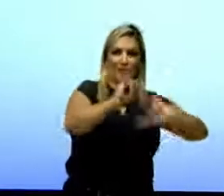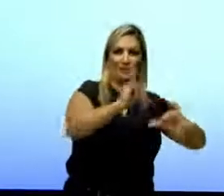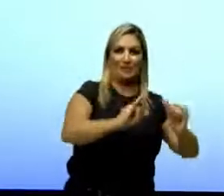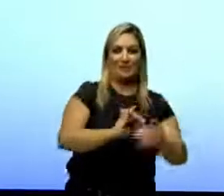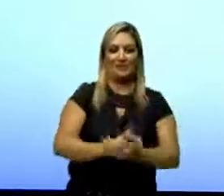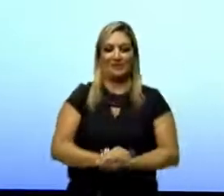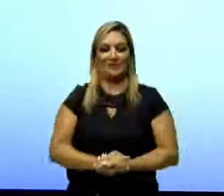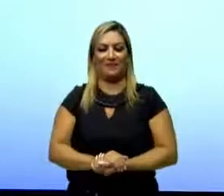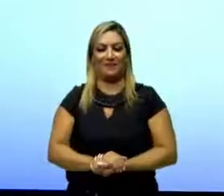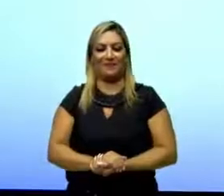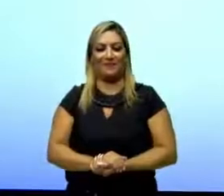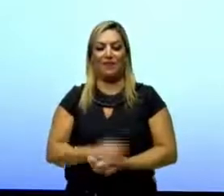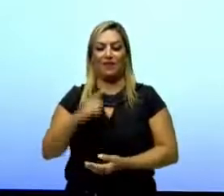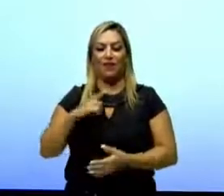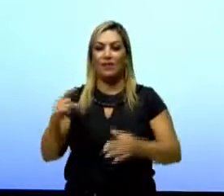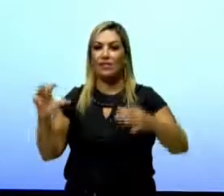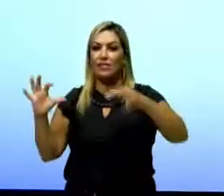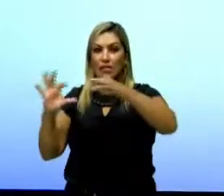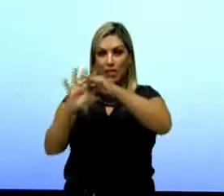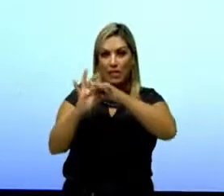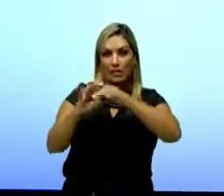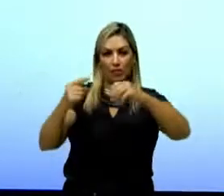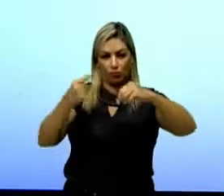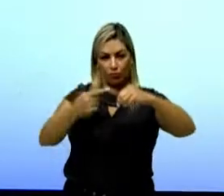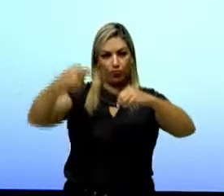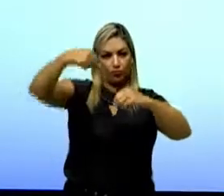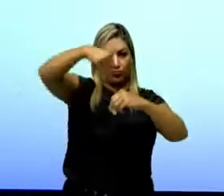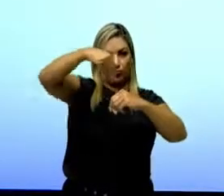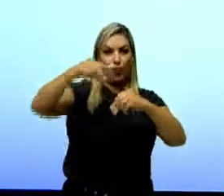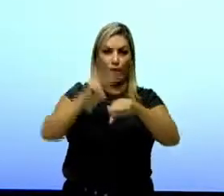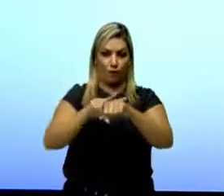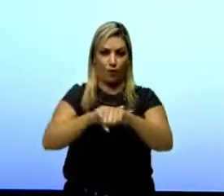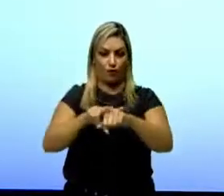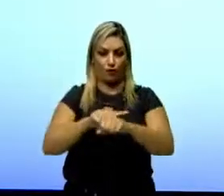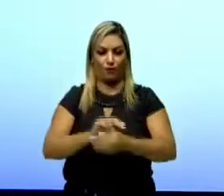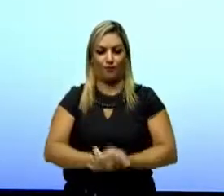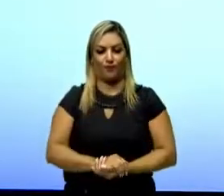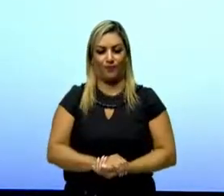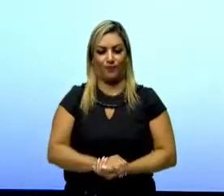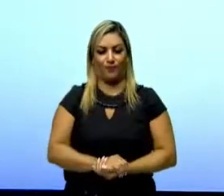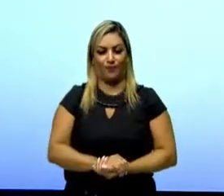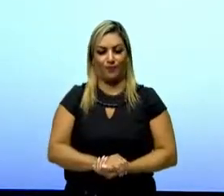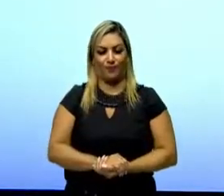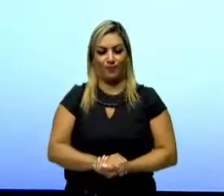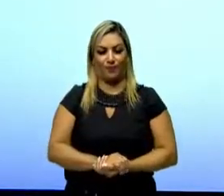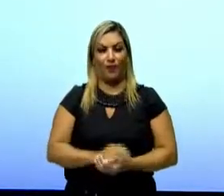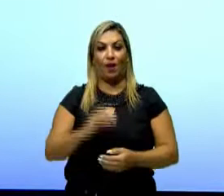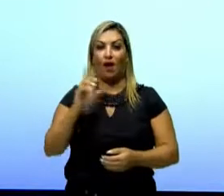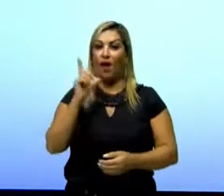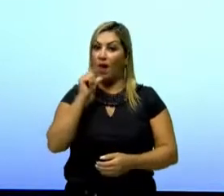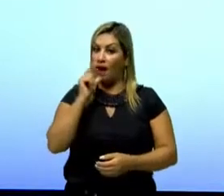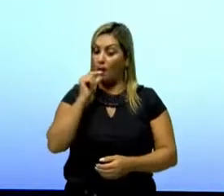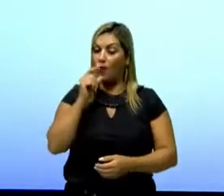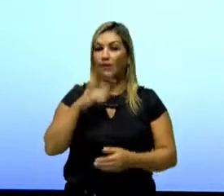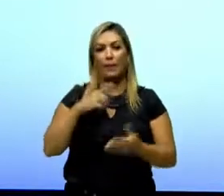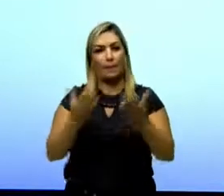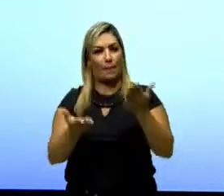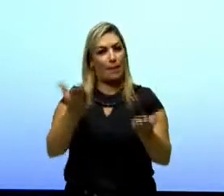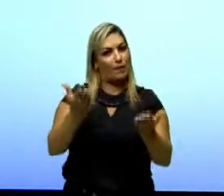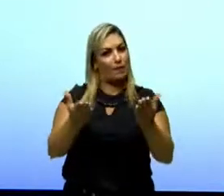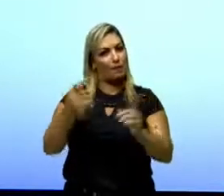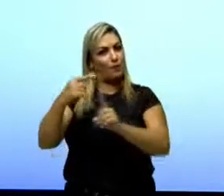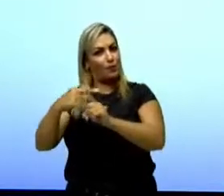E essas ligações são essas aqui, simbolizadas em verde. A molécula de água possui cargas.